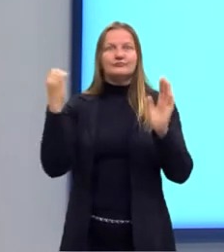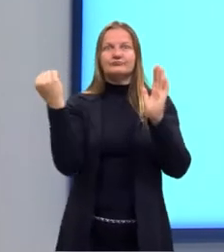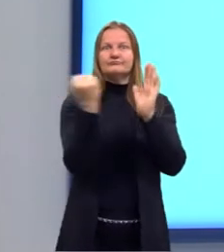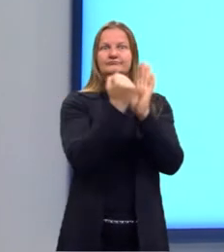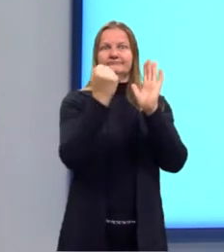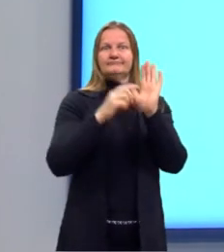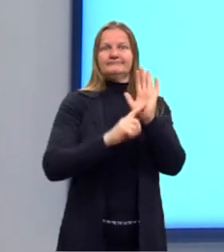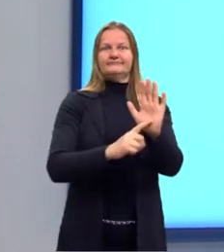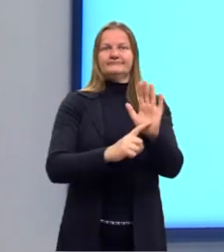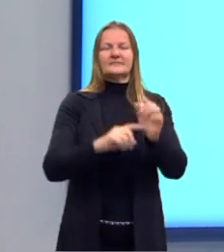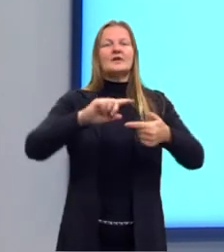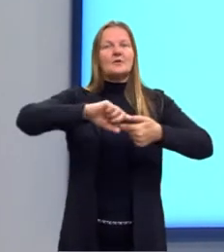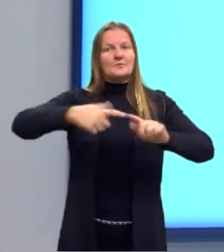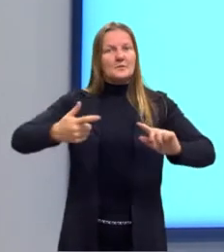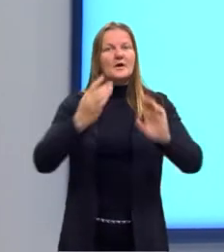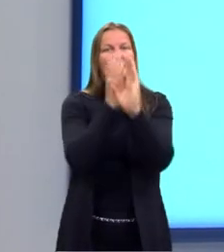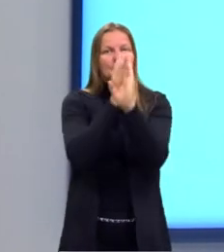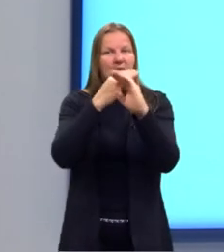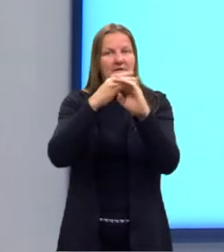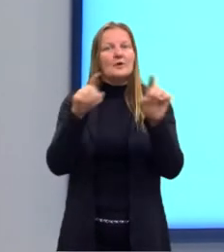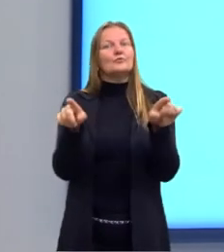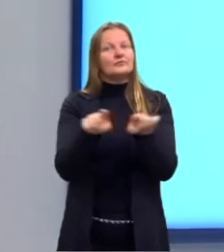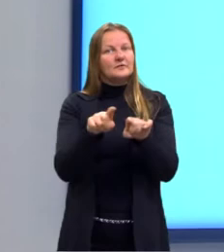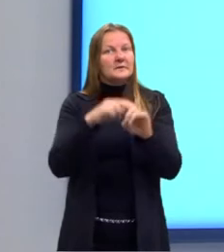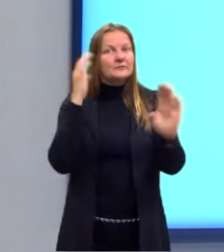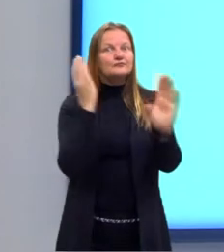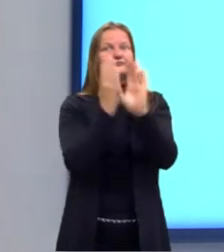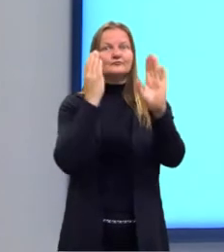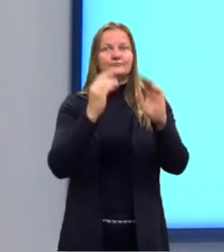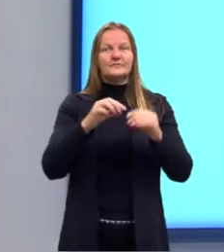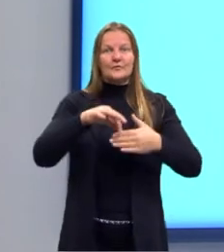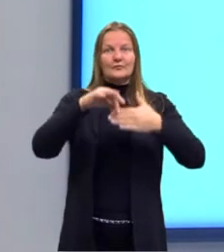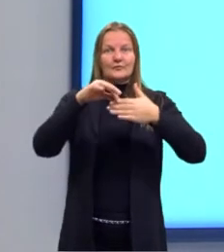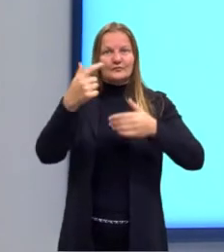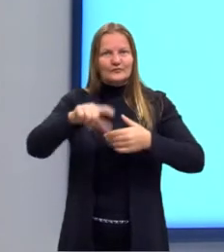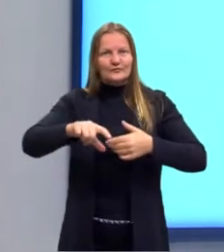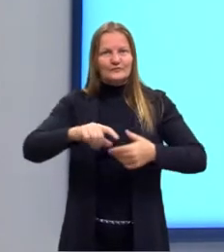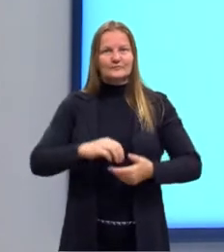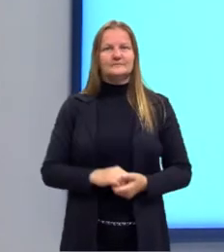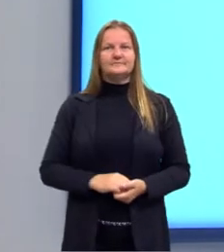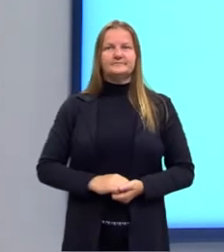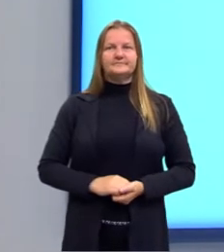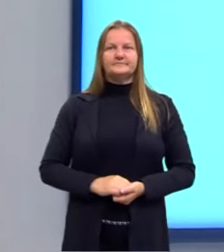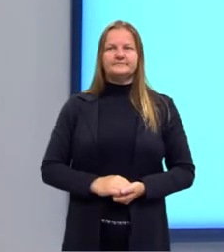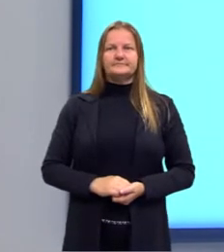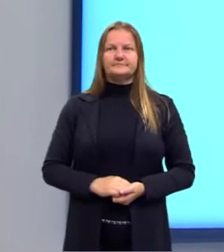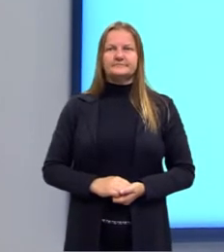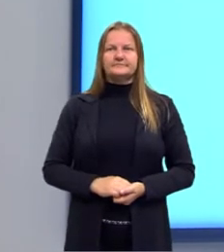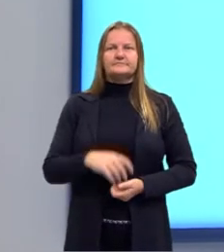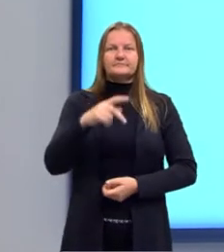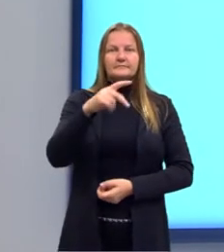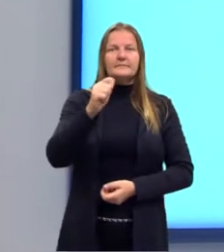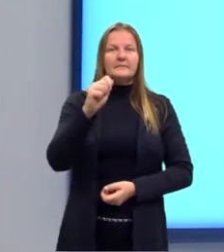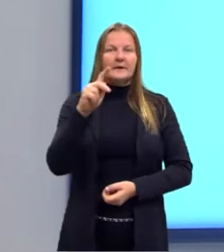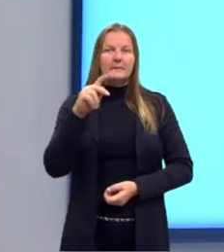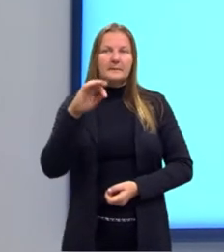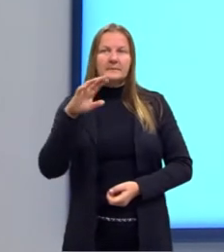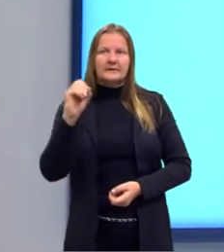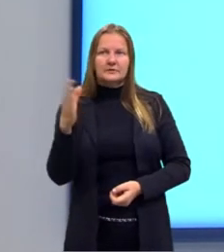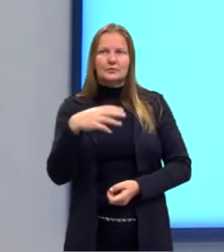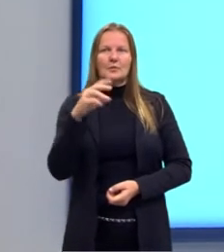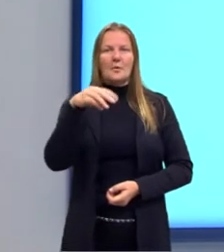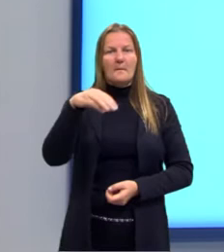E aqui na geometria espacial nós vamos então evidenciar de novo. O papiro de Moscou, ele